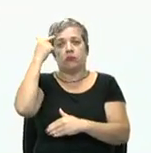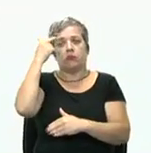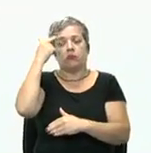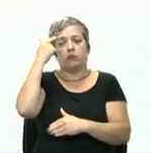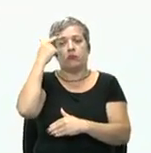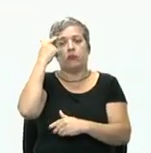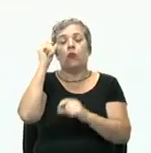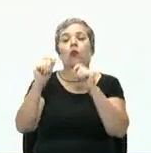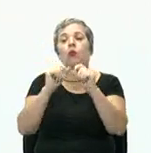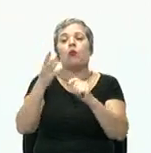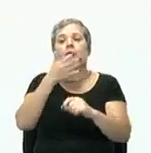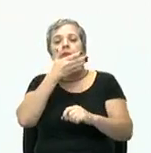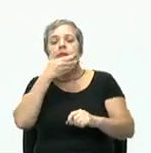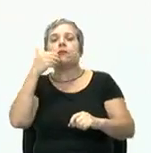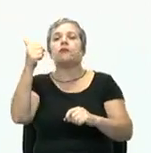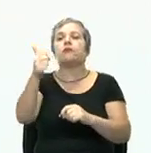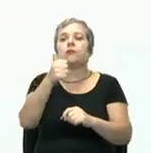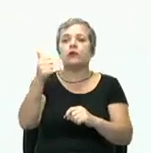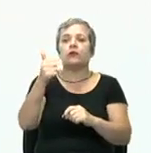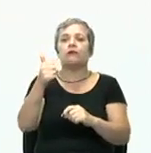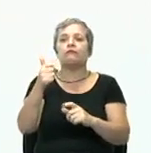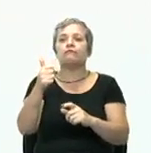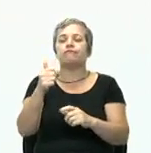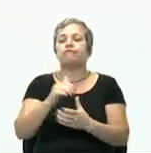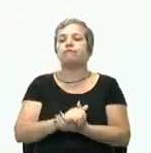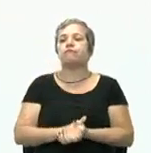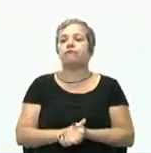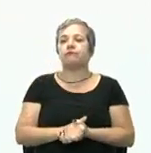qual é a melhor forma de agir.